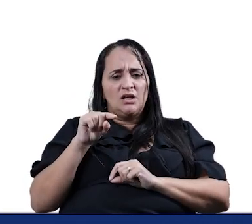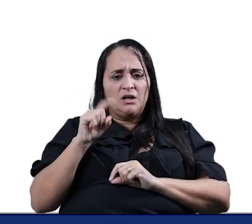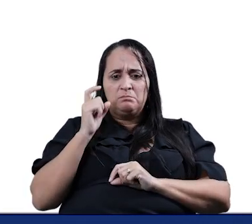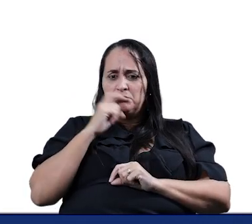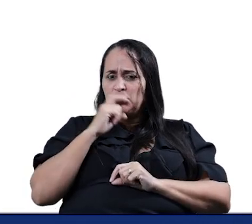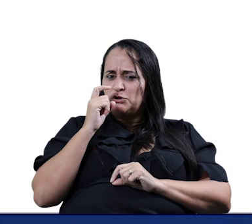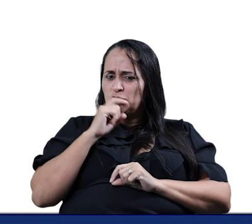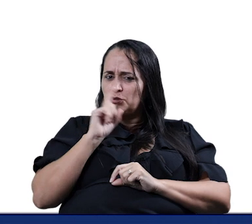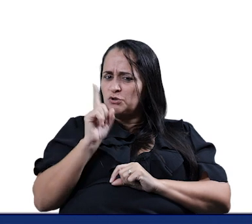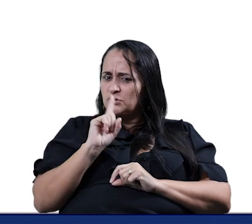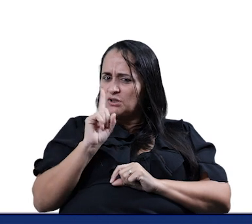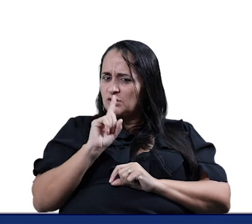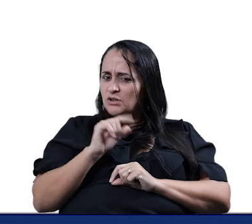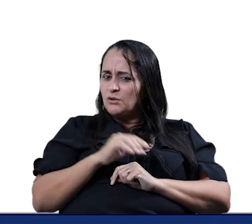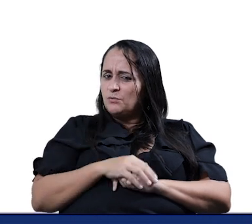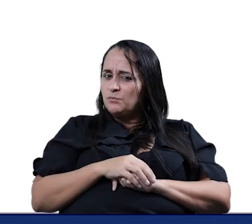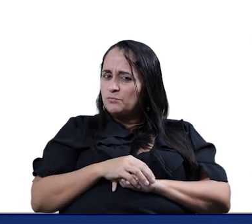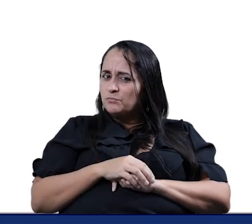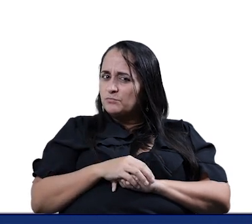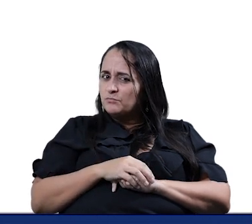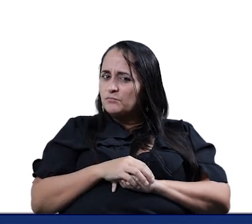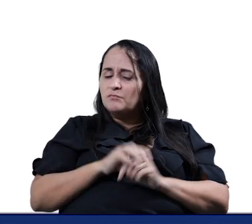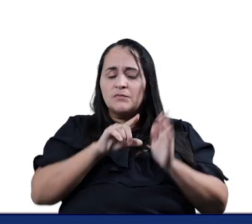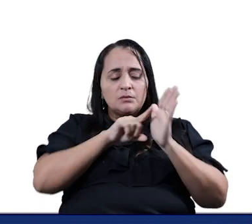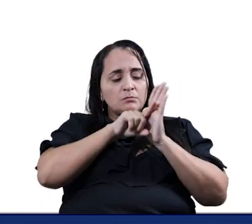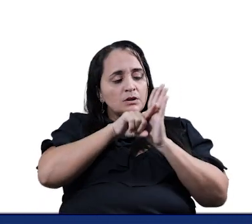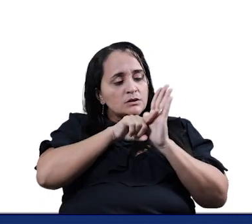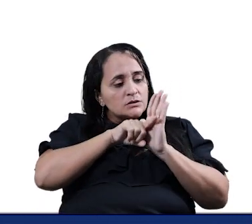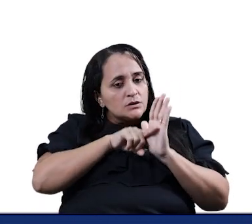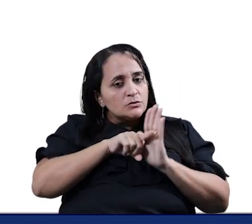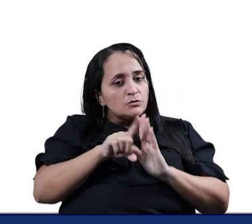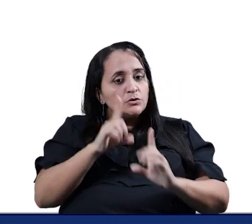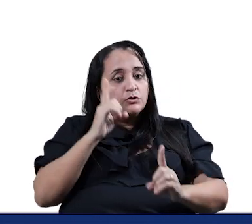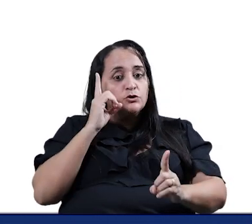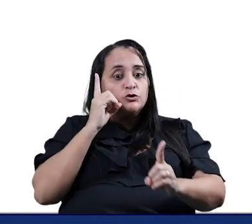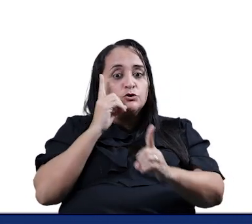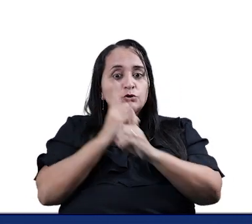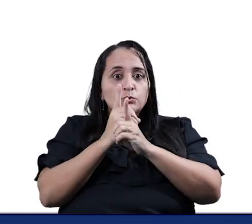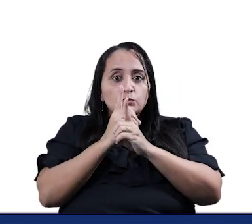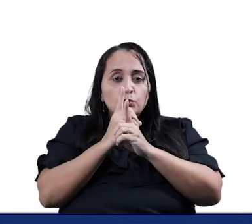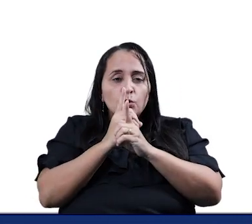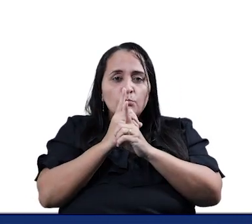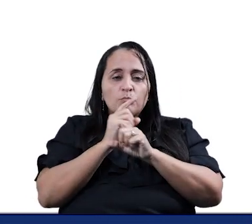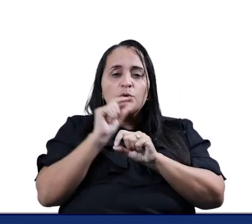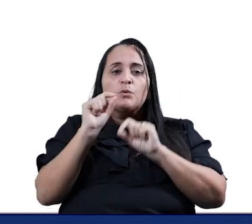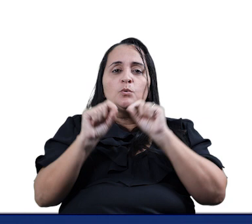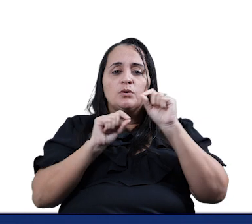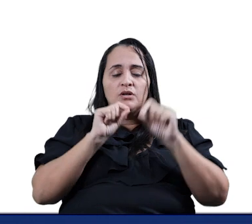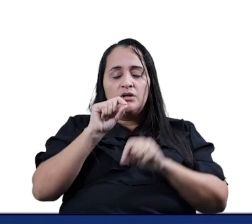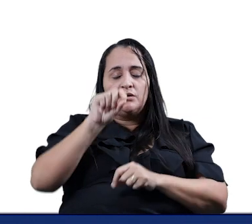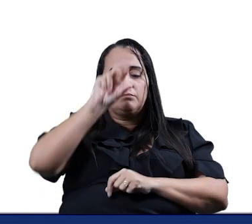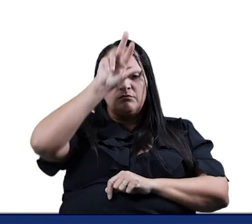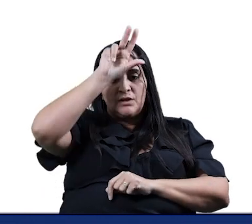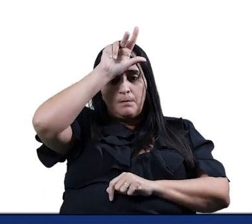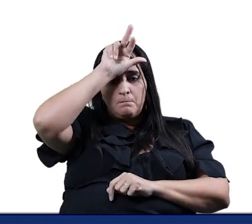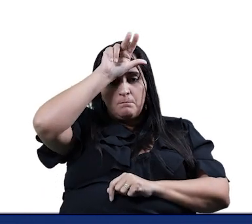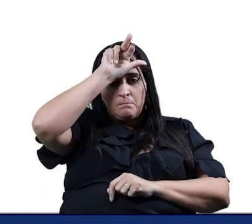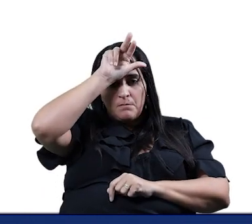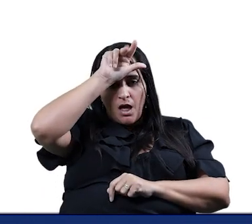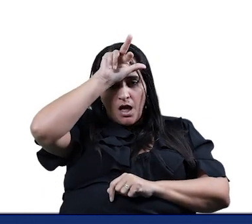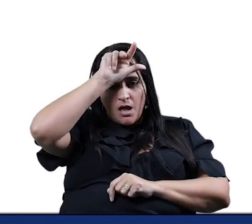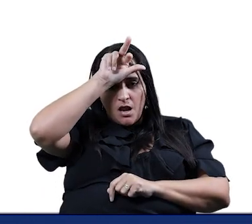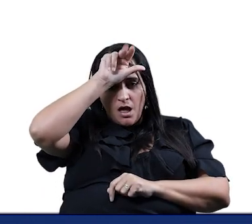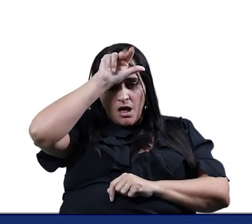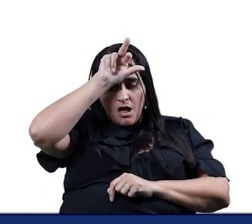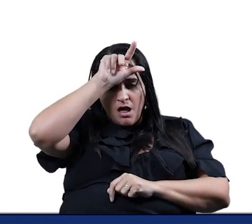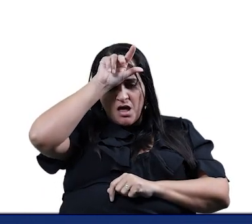que é Não é mentira Sobre a barata Gente Pesquisadores Descobriram Que as baratas Olha Elas são os bichos